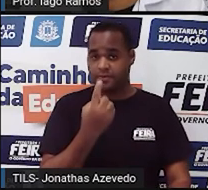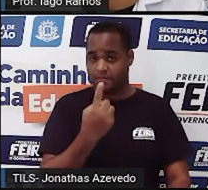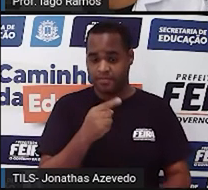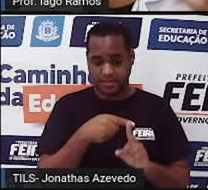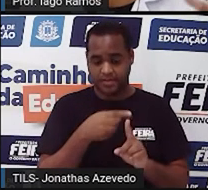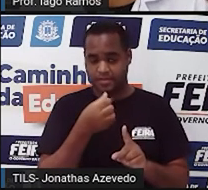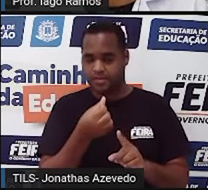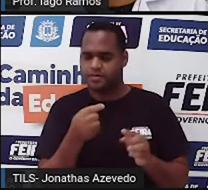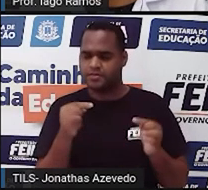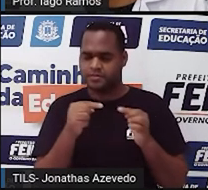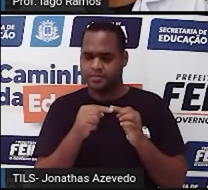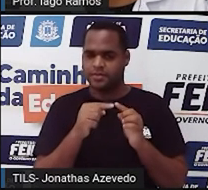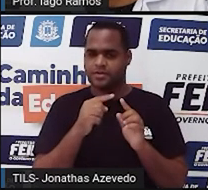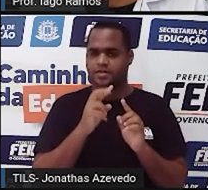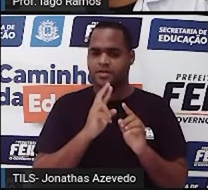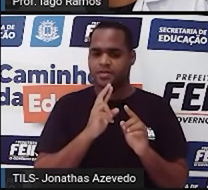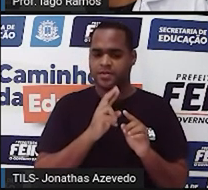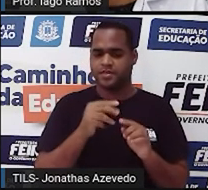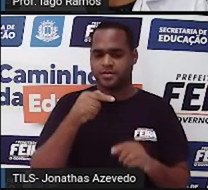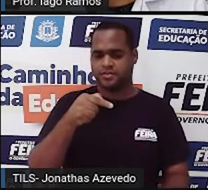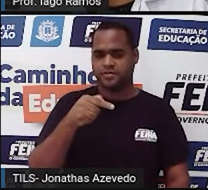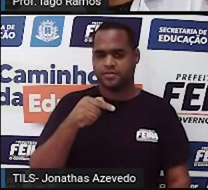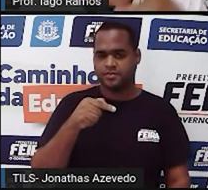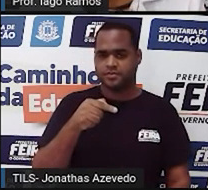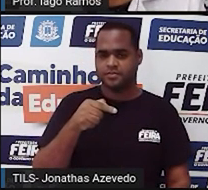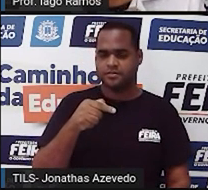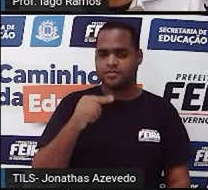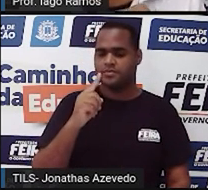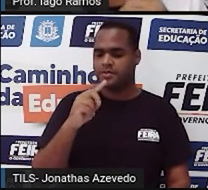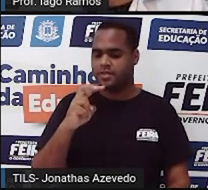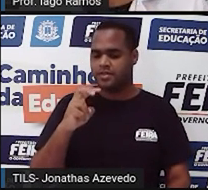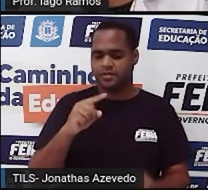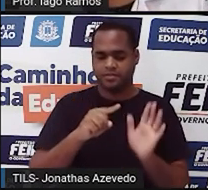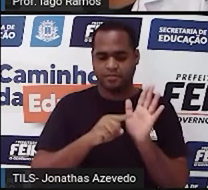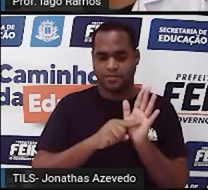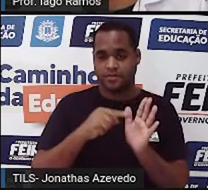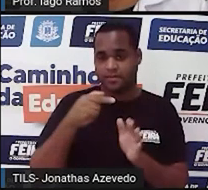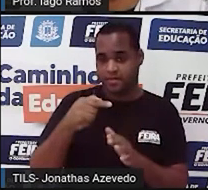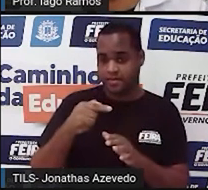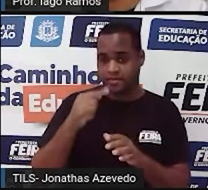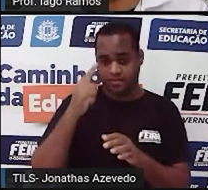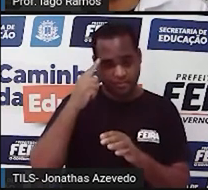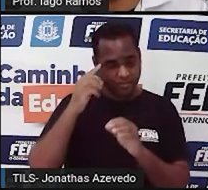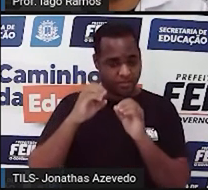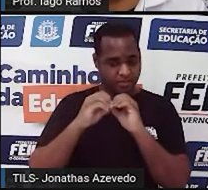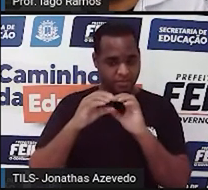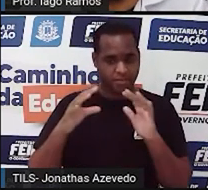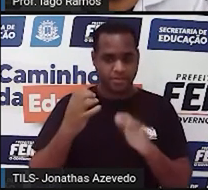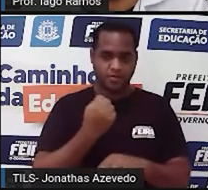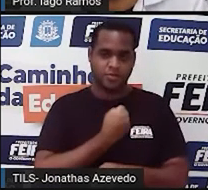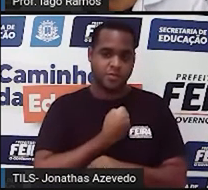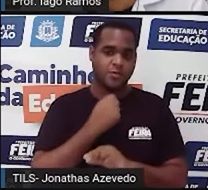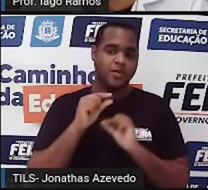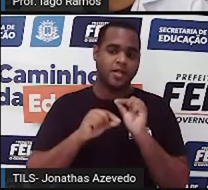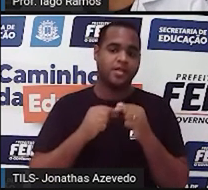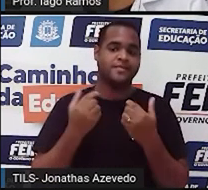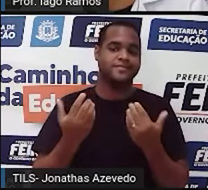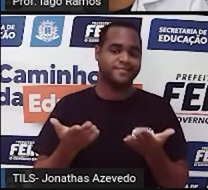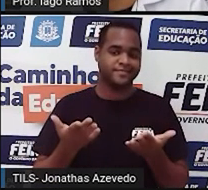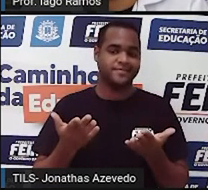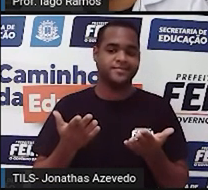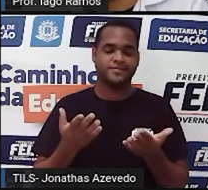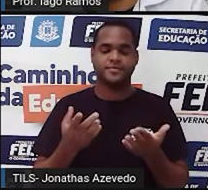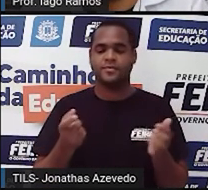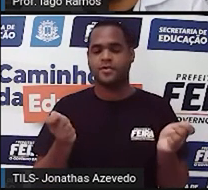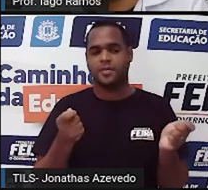faz 15 menos 7 para descobrir qual é o número que vem aqui. E a gente